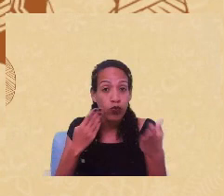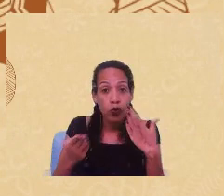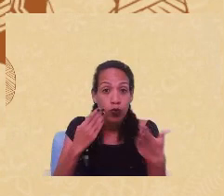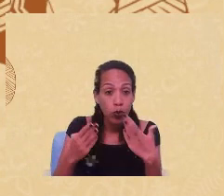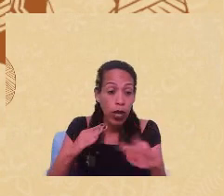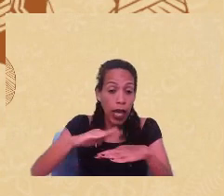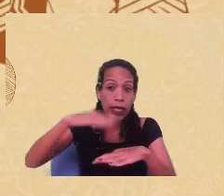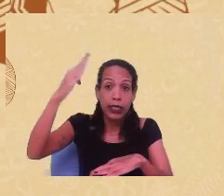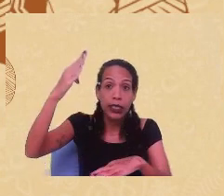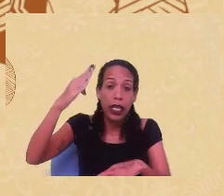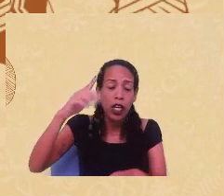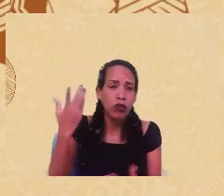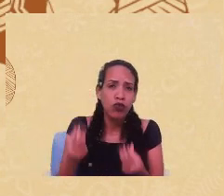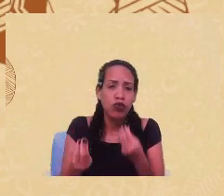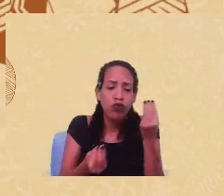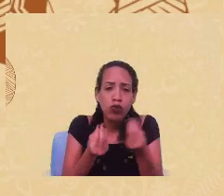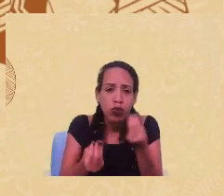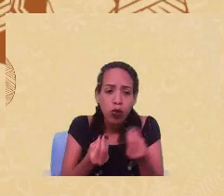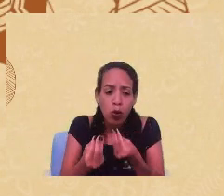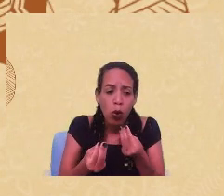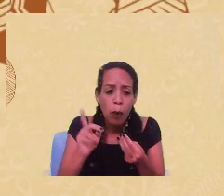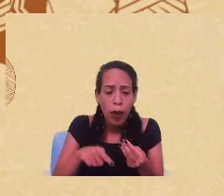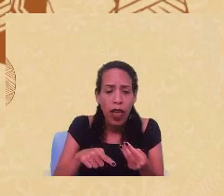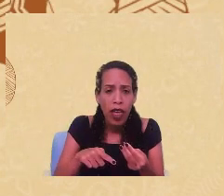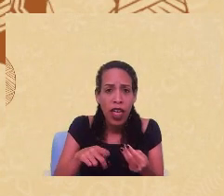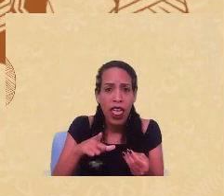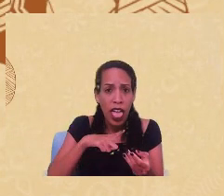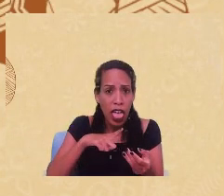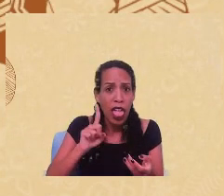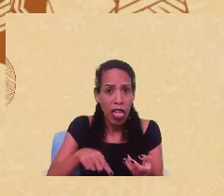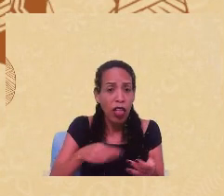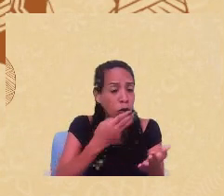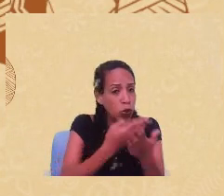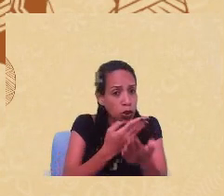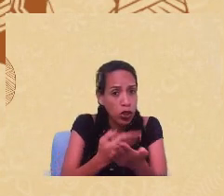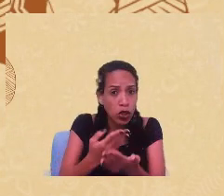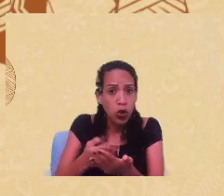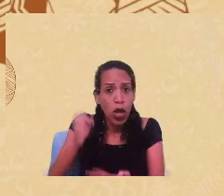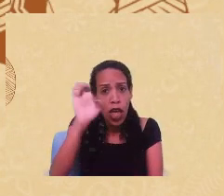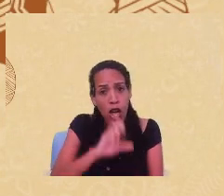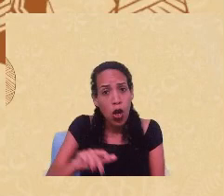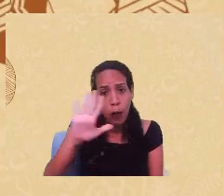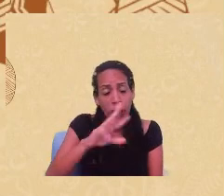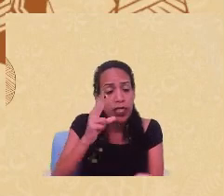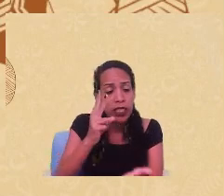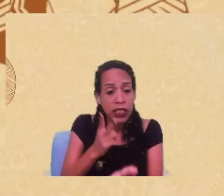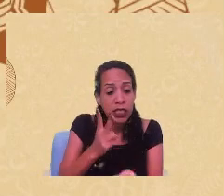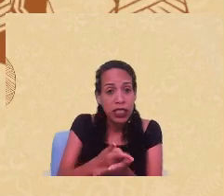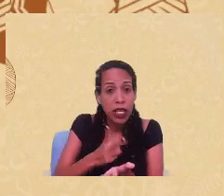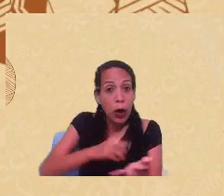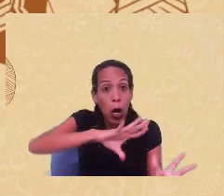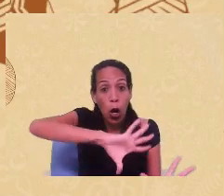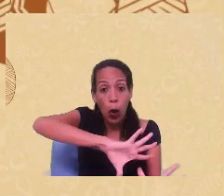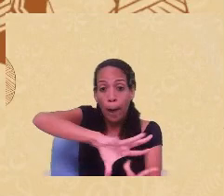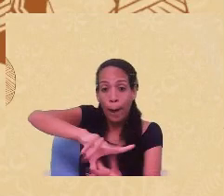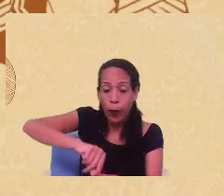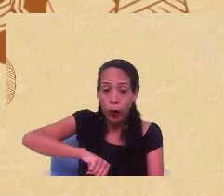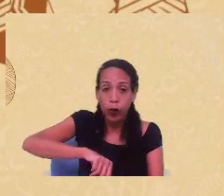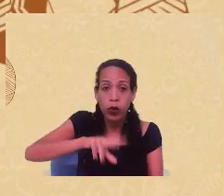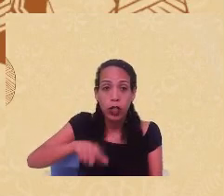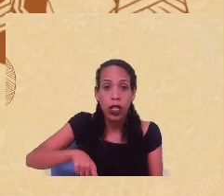a pretensão de que estes estudos europeus sejam sempre universais e considerados